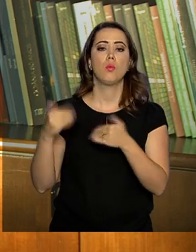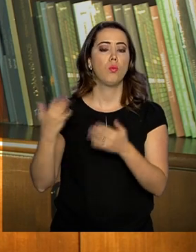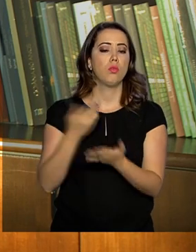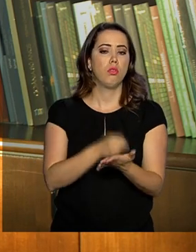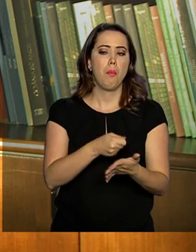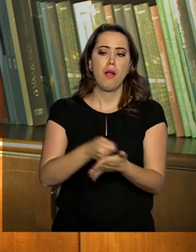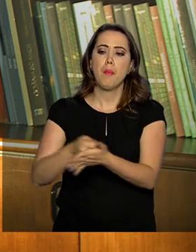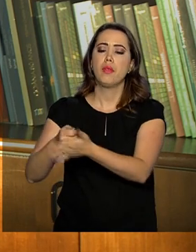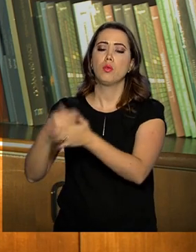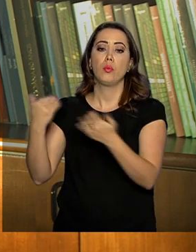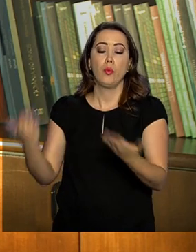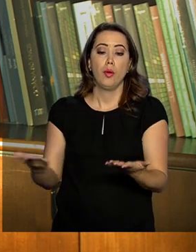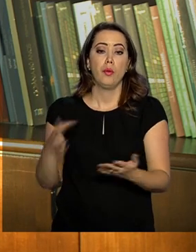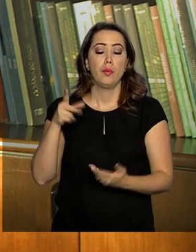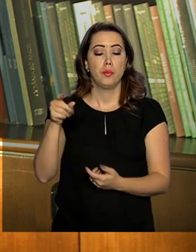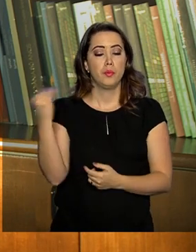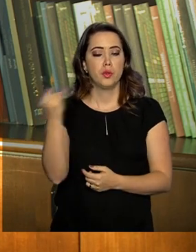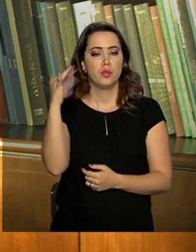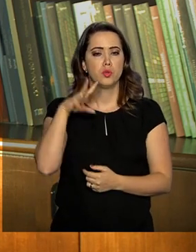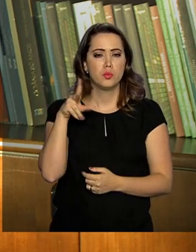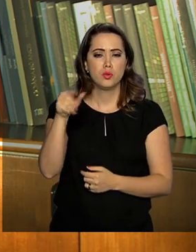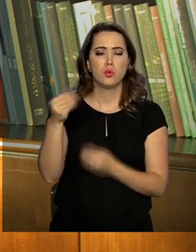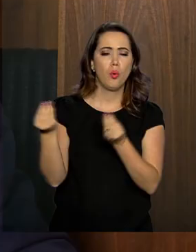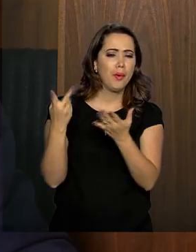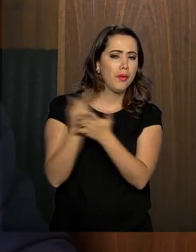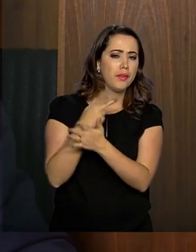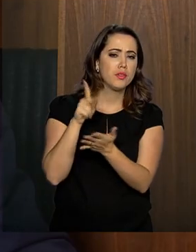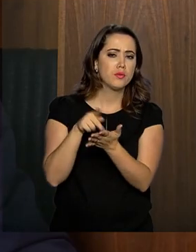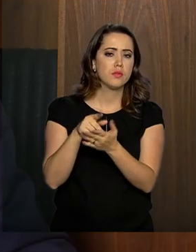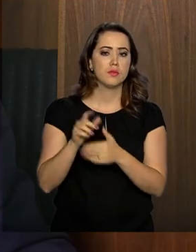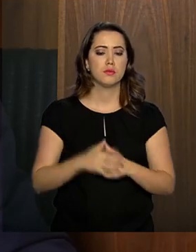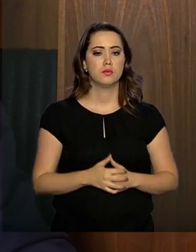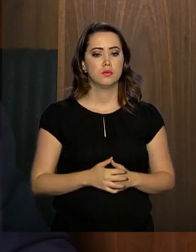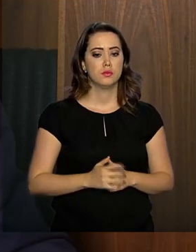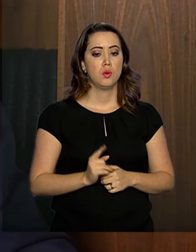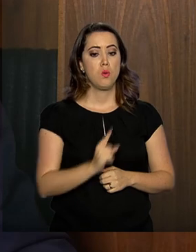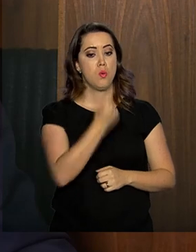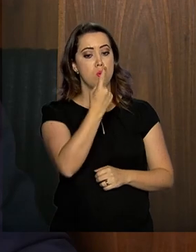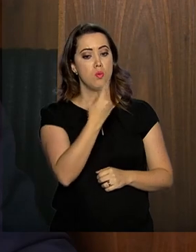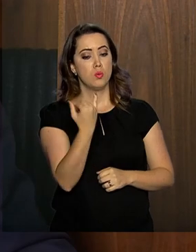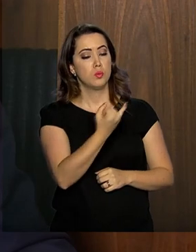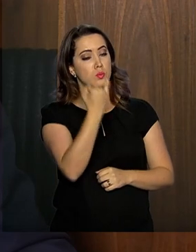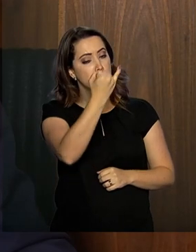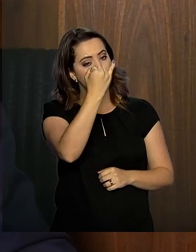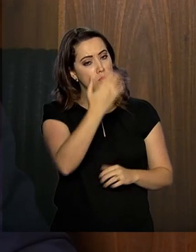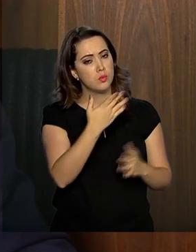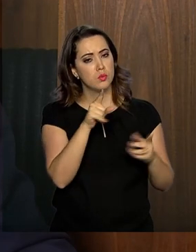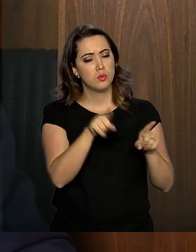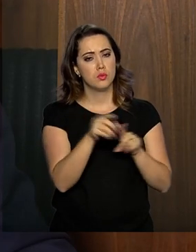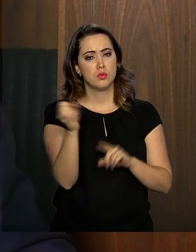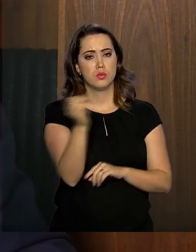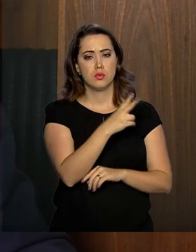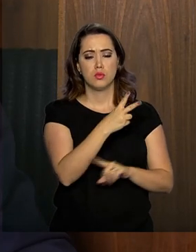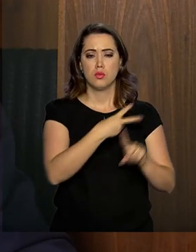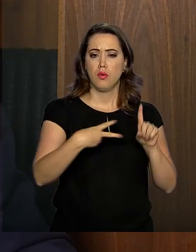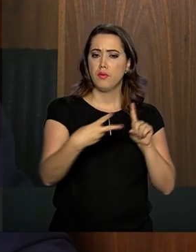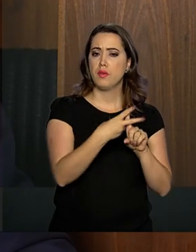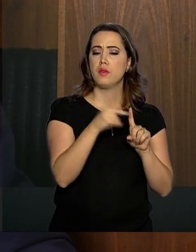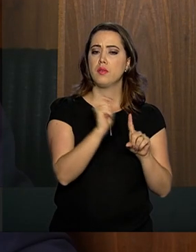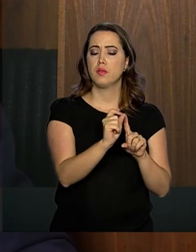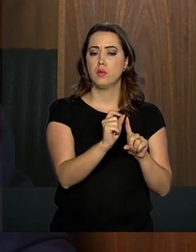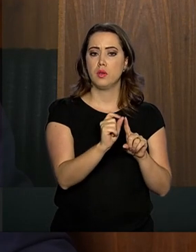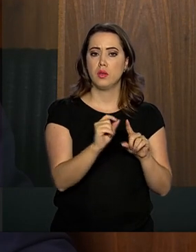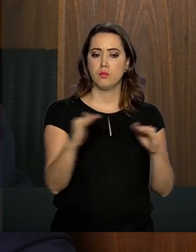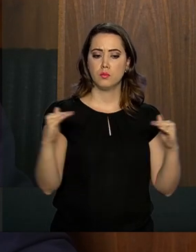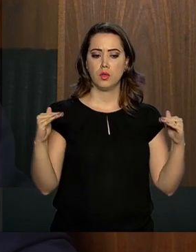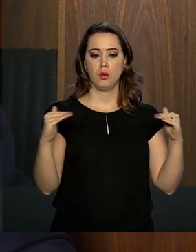contribuição que vão valer para todos. Como vai funcionar na prática? Um dos pilares dessa nova Previdência é justamente de